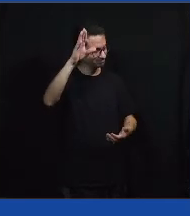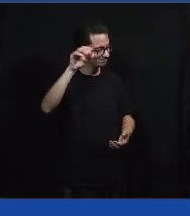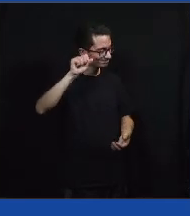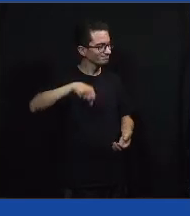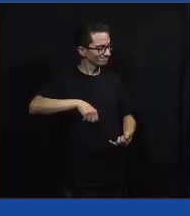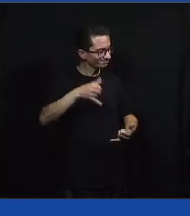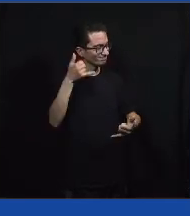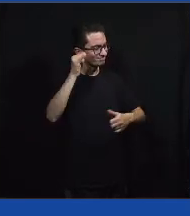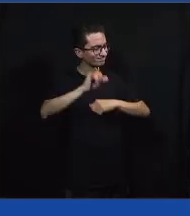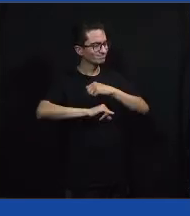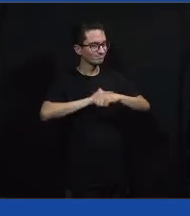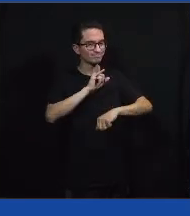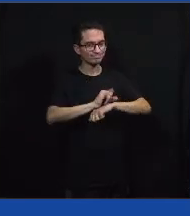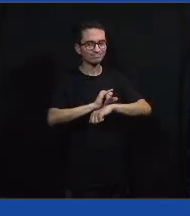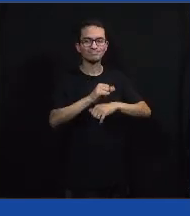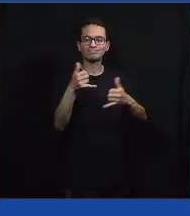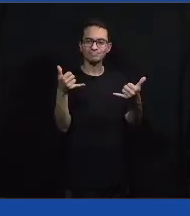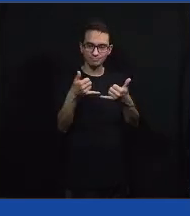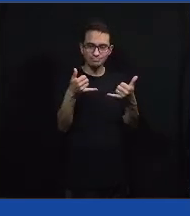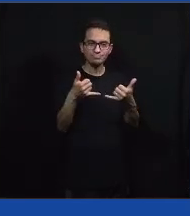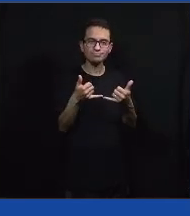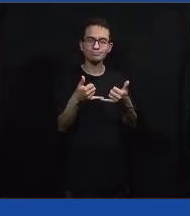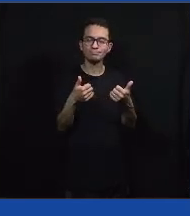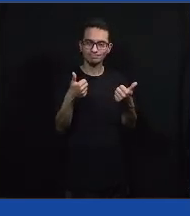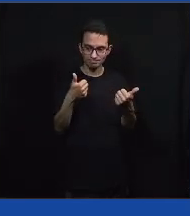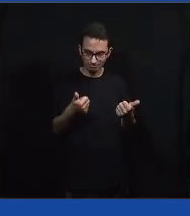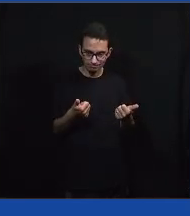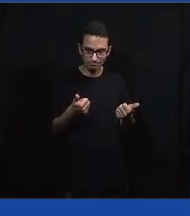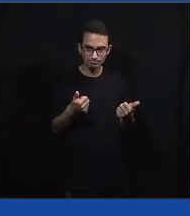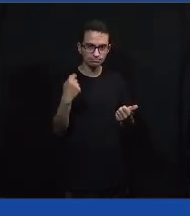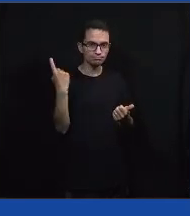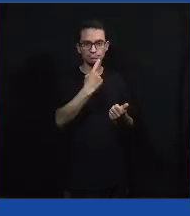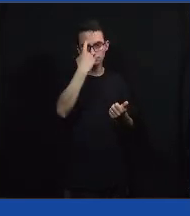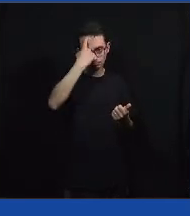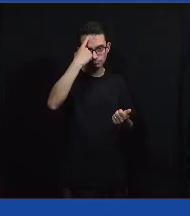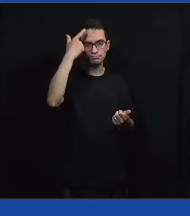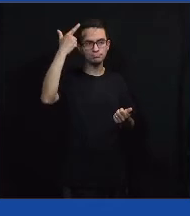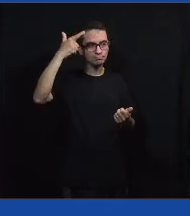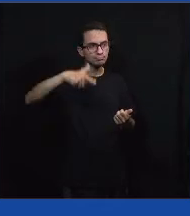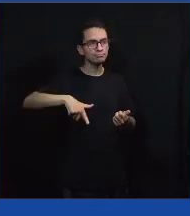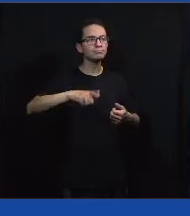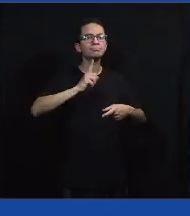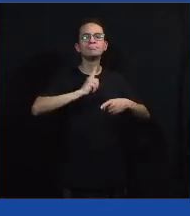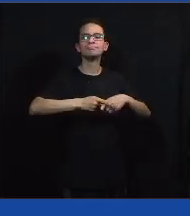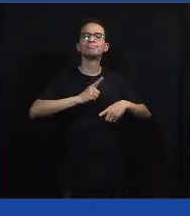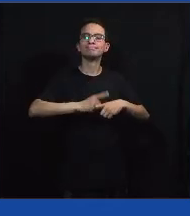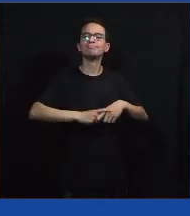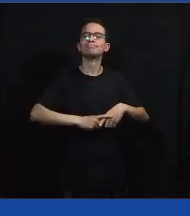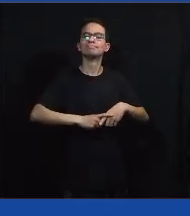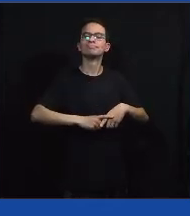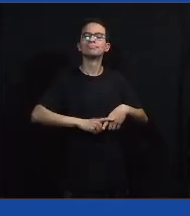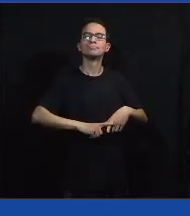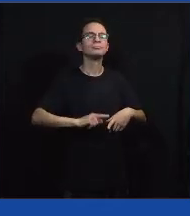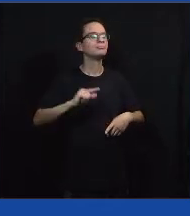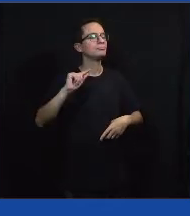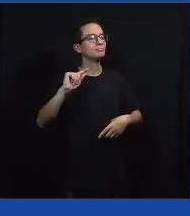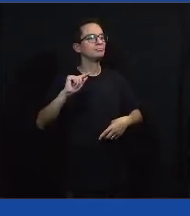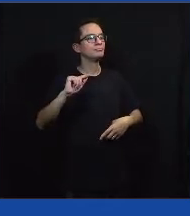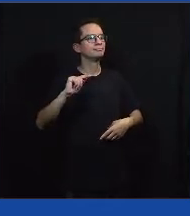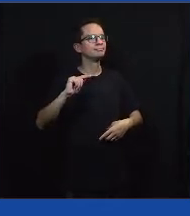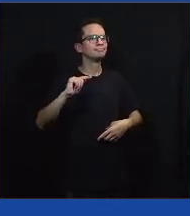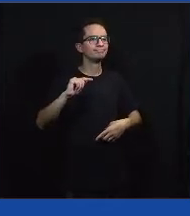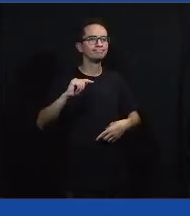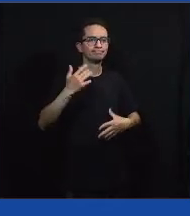acho que nesse momento a gente tem que repensar a raiz do problema. Eu acho que ela apareceu um outro problema,